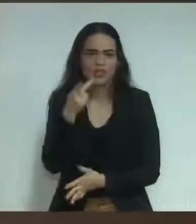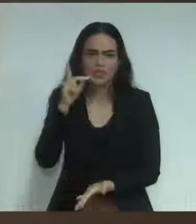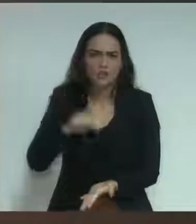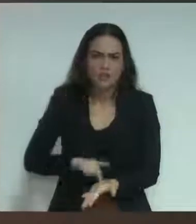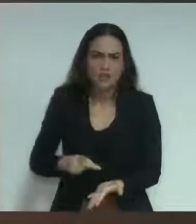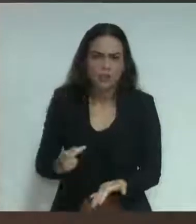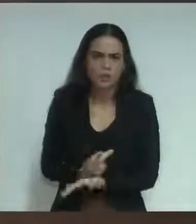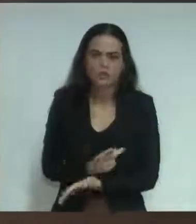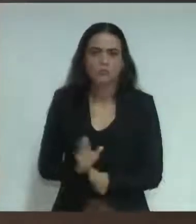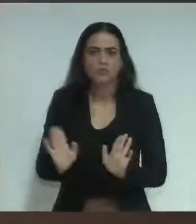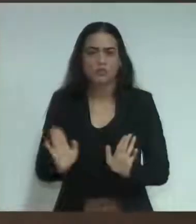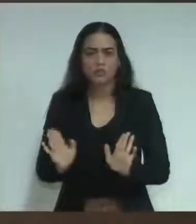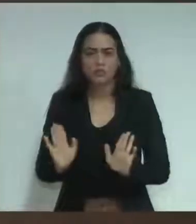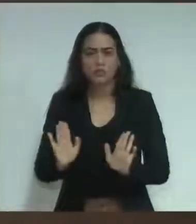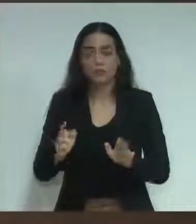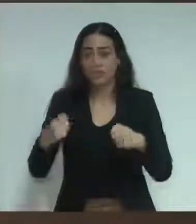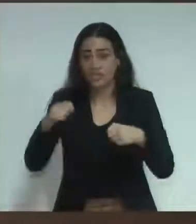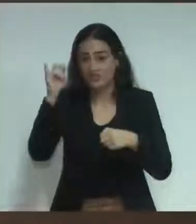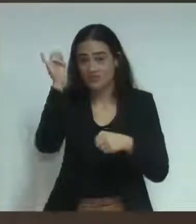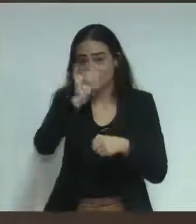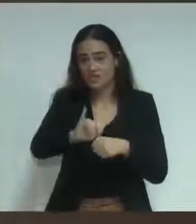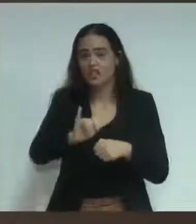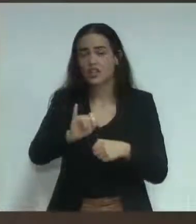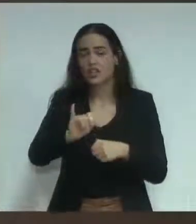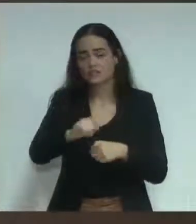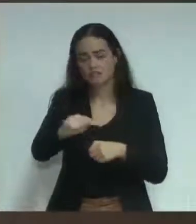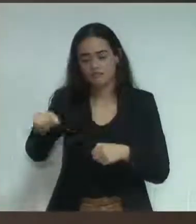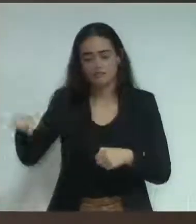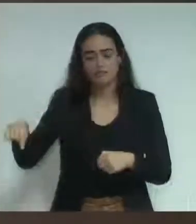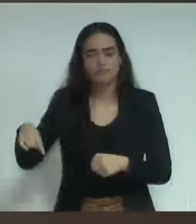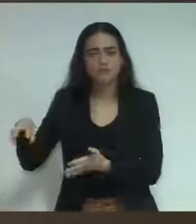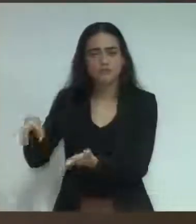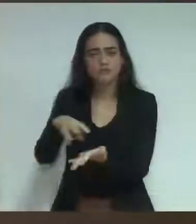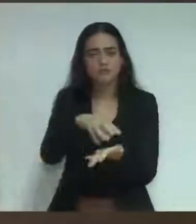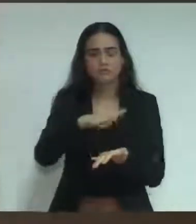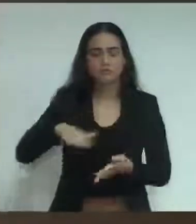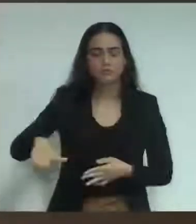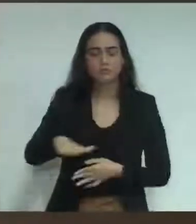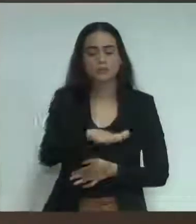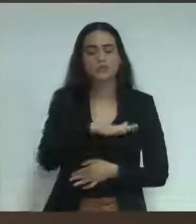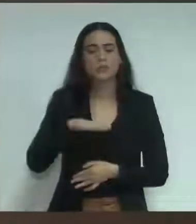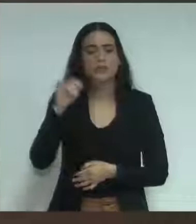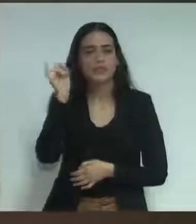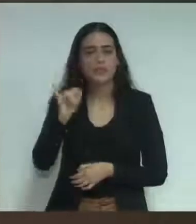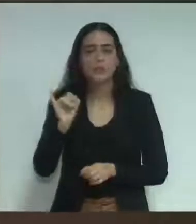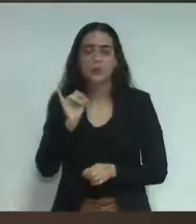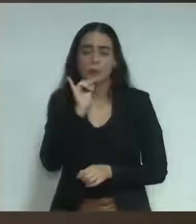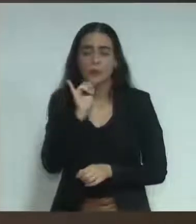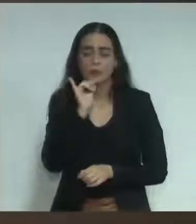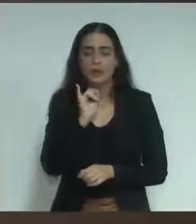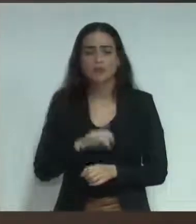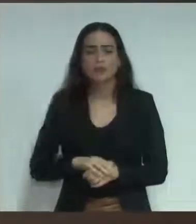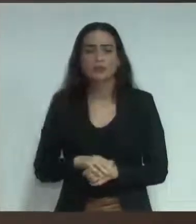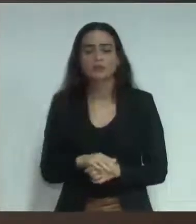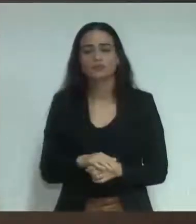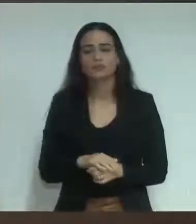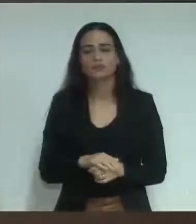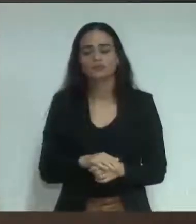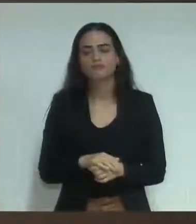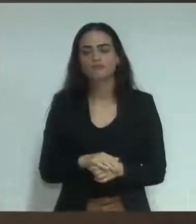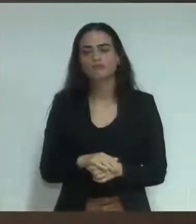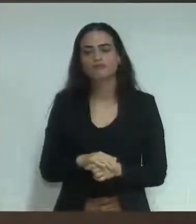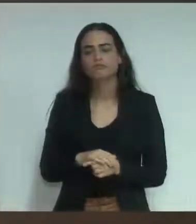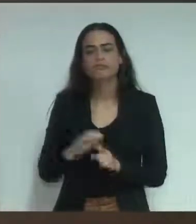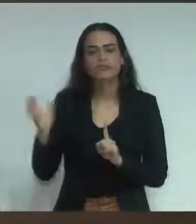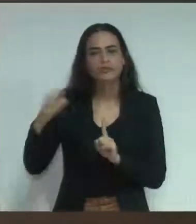falando que isso não deve ocorrer em nenhuma organização, é começar a fazer uso político, com interesses políticos pessoais,